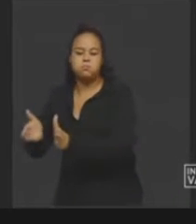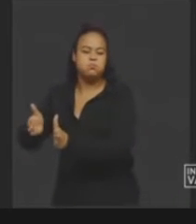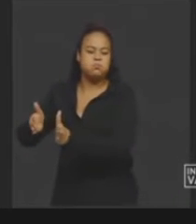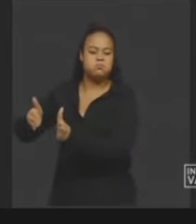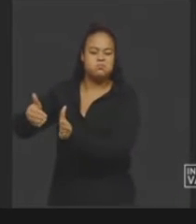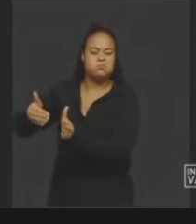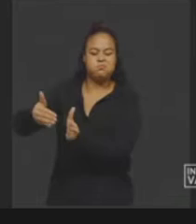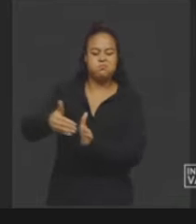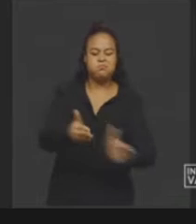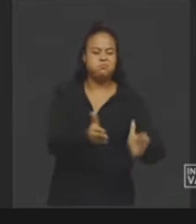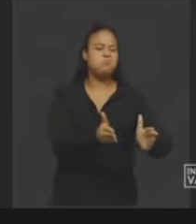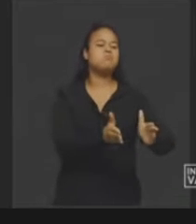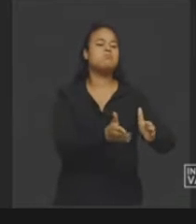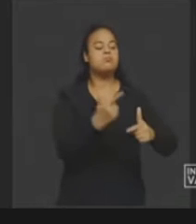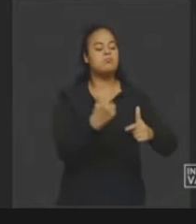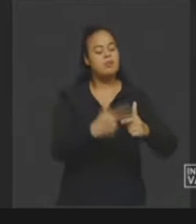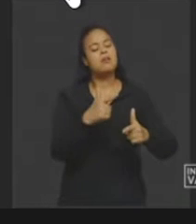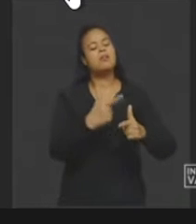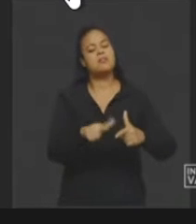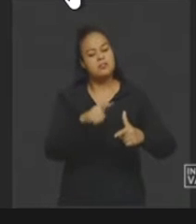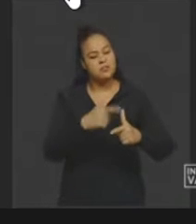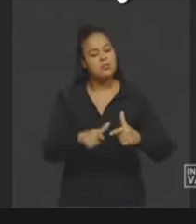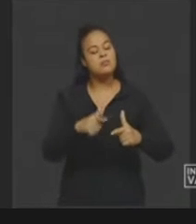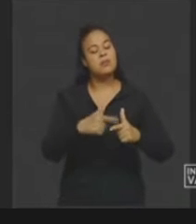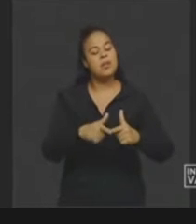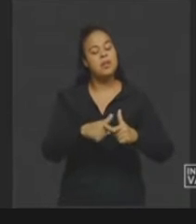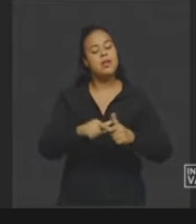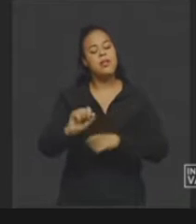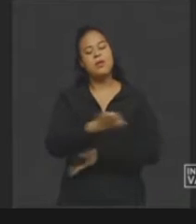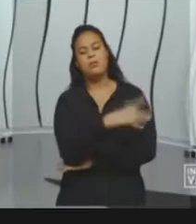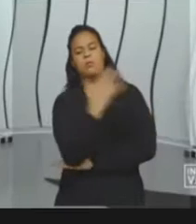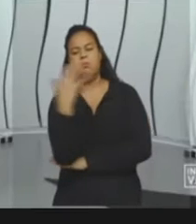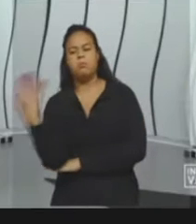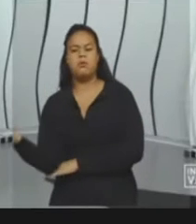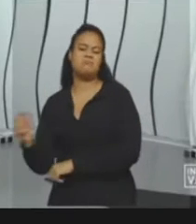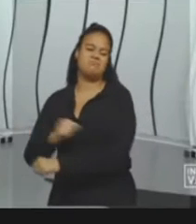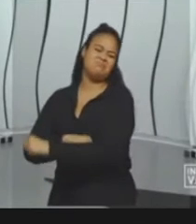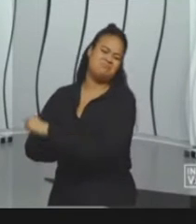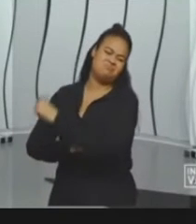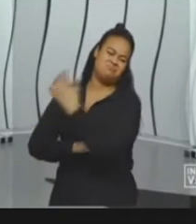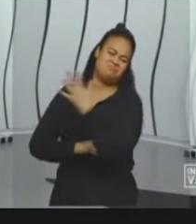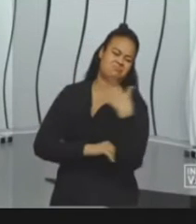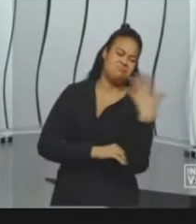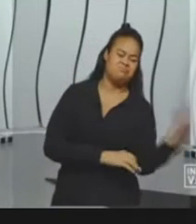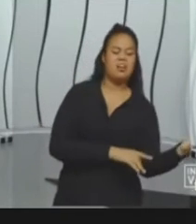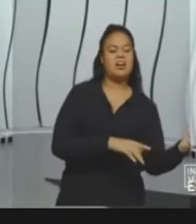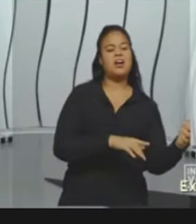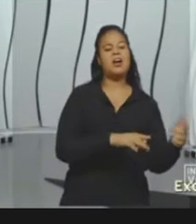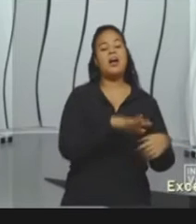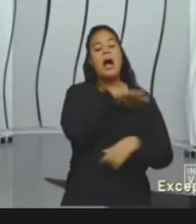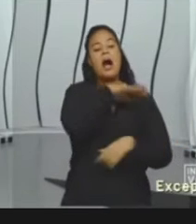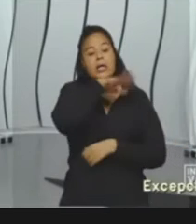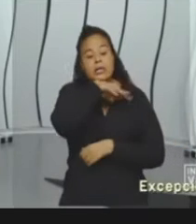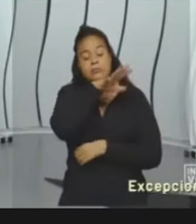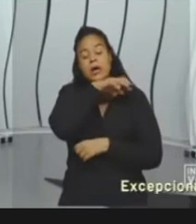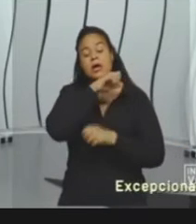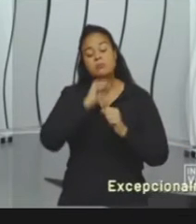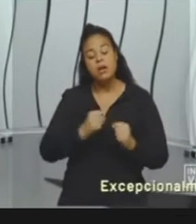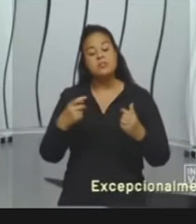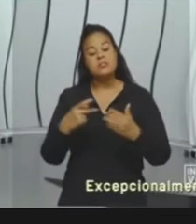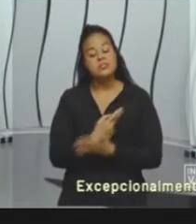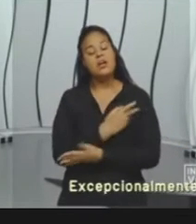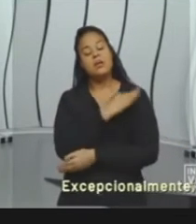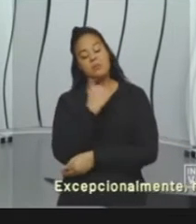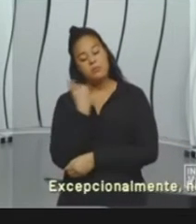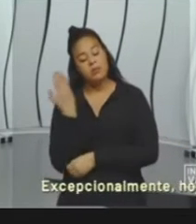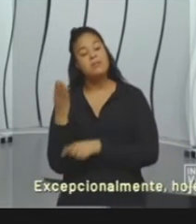vai ter como consequência morte de fauna e flora. Morte de animais e plantas, né? E eu já tive